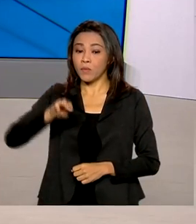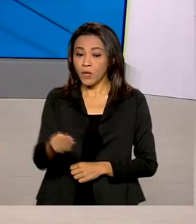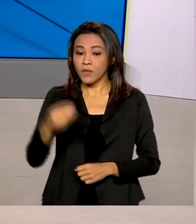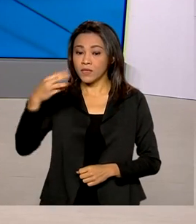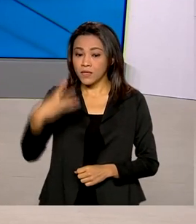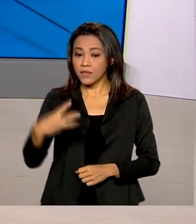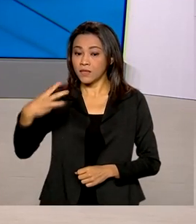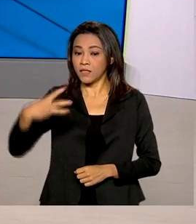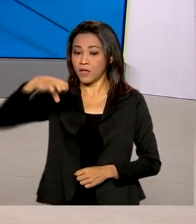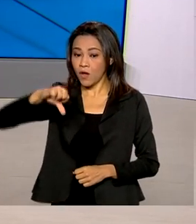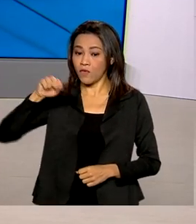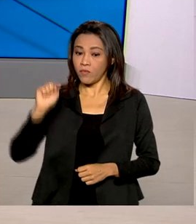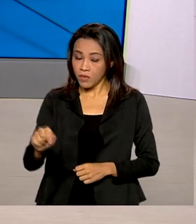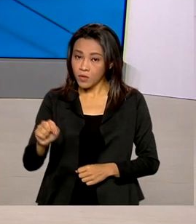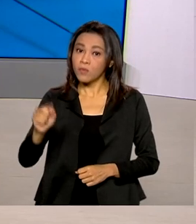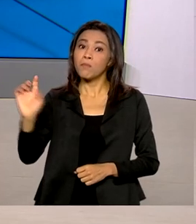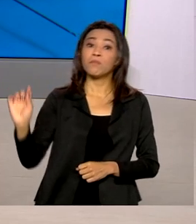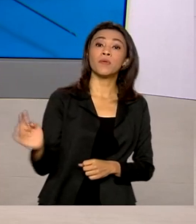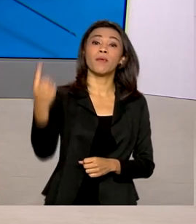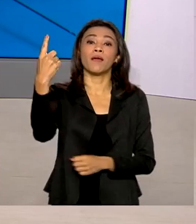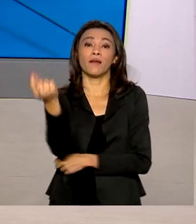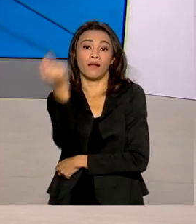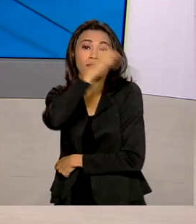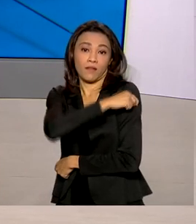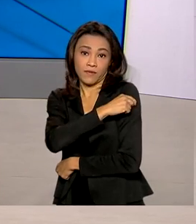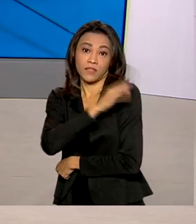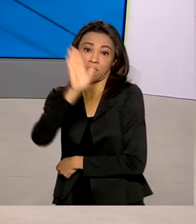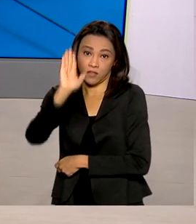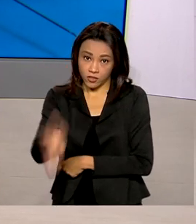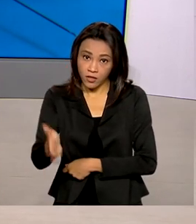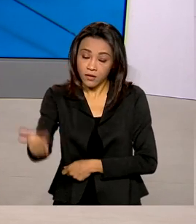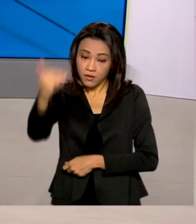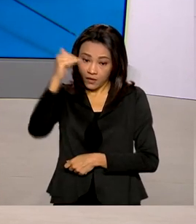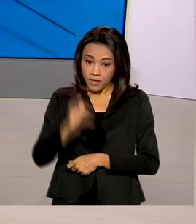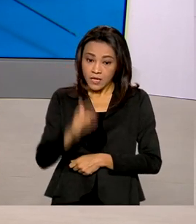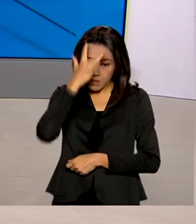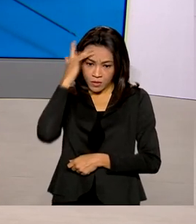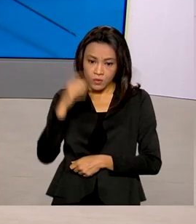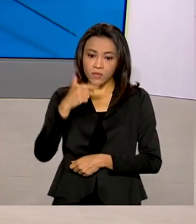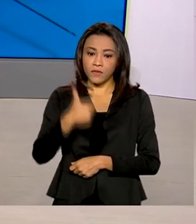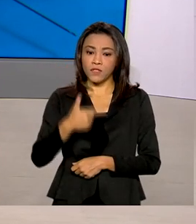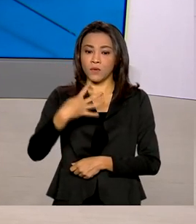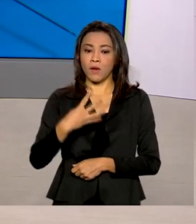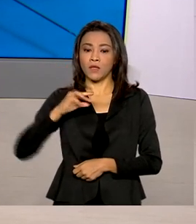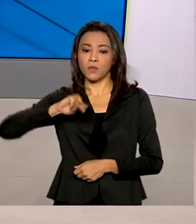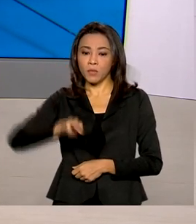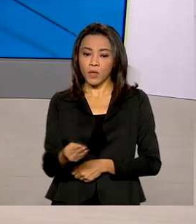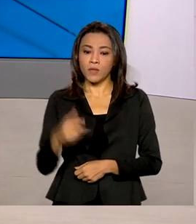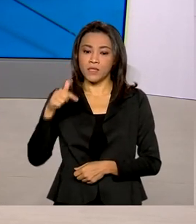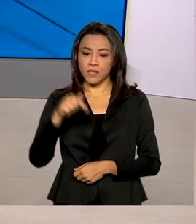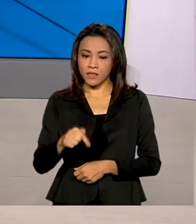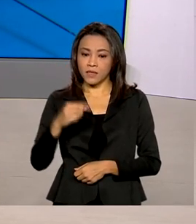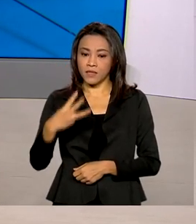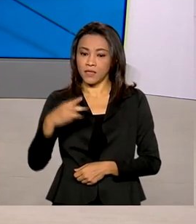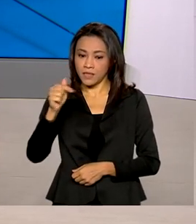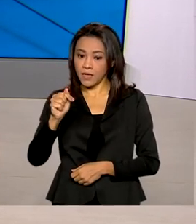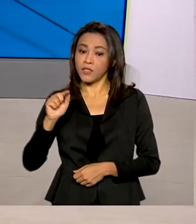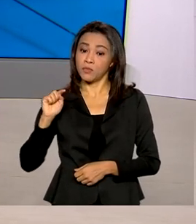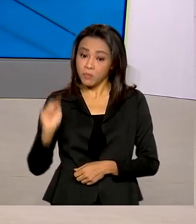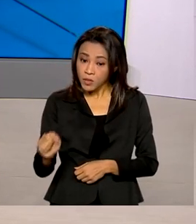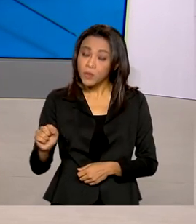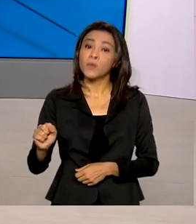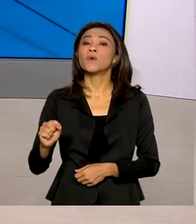.000 pessoas tomaram a primeira dose da vacina e 24.737.000 pessoas